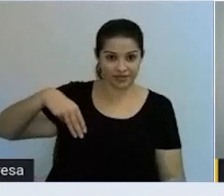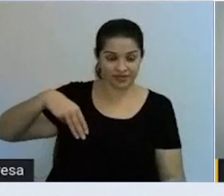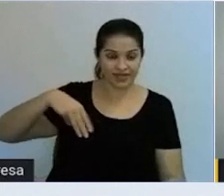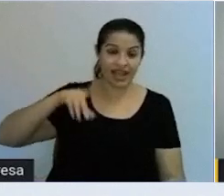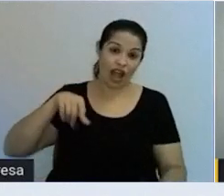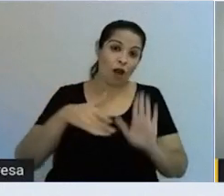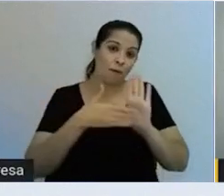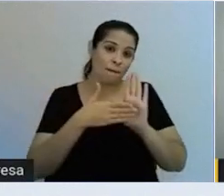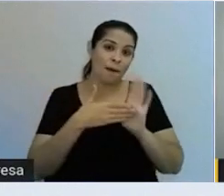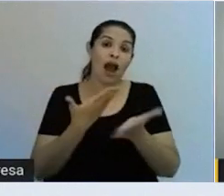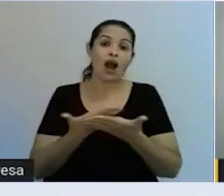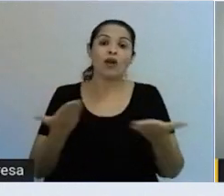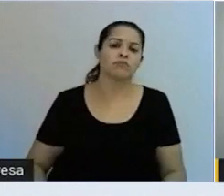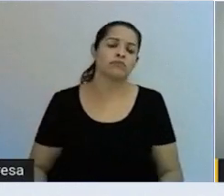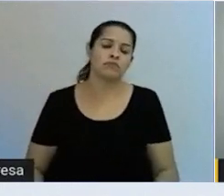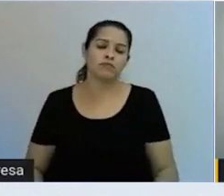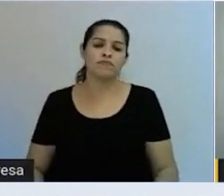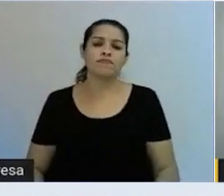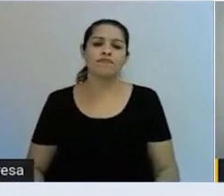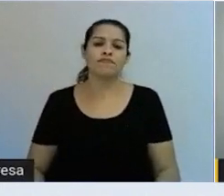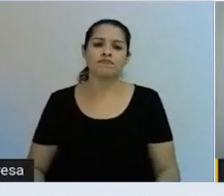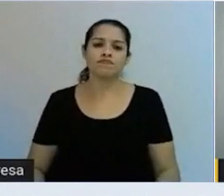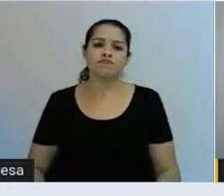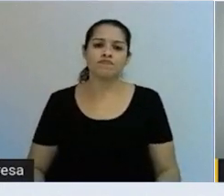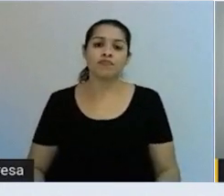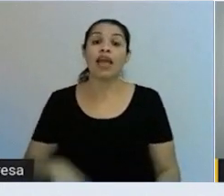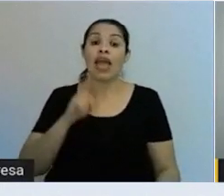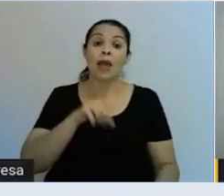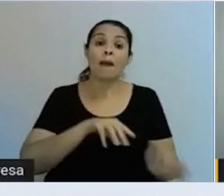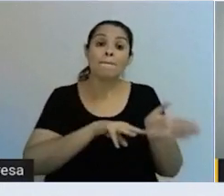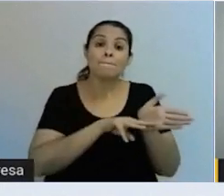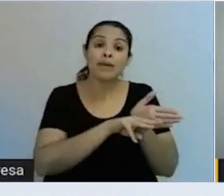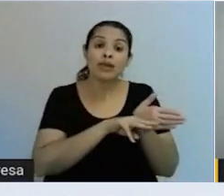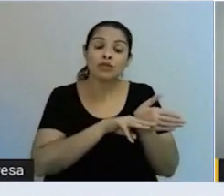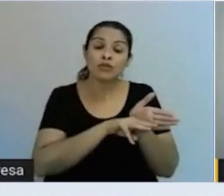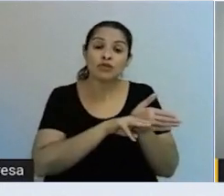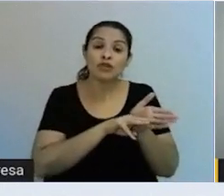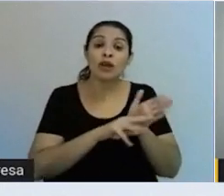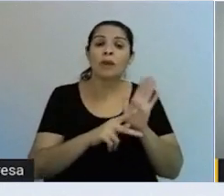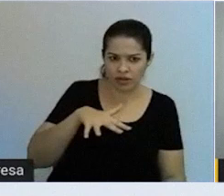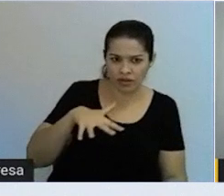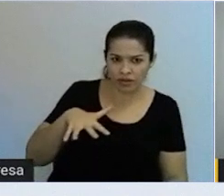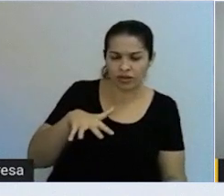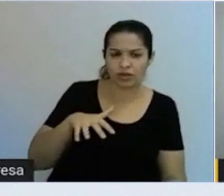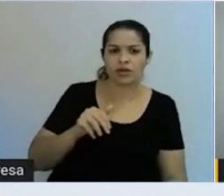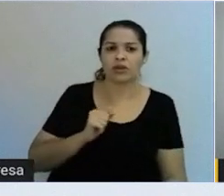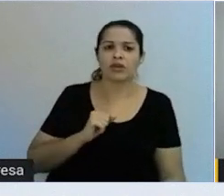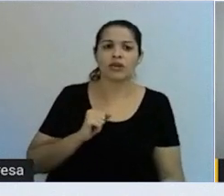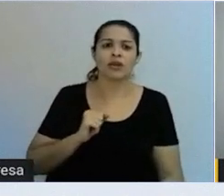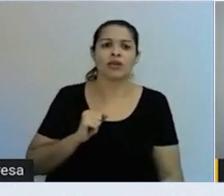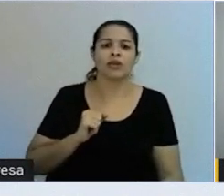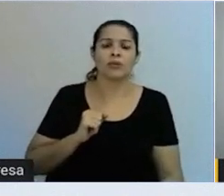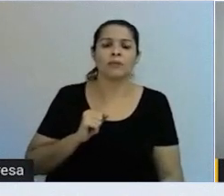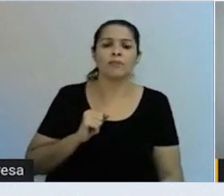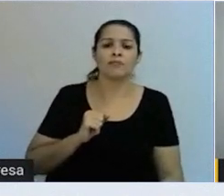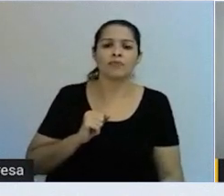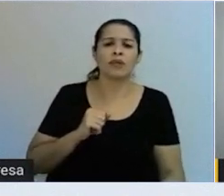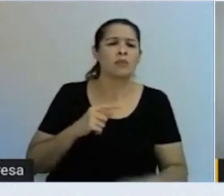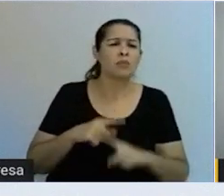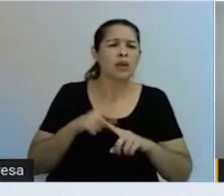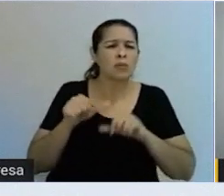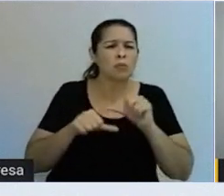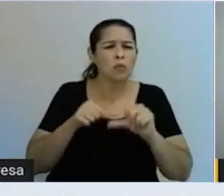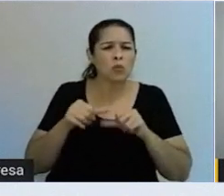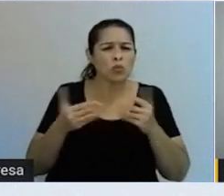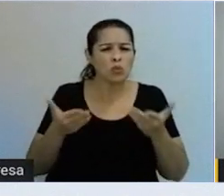O que é o WCM? É uma metodologia adaptada ao ocidente, mas por que ela mudou? Então,